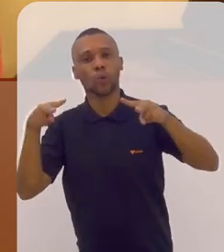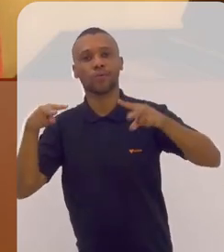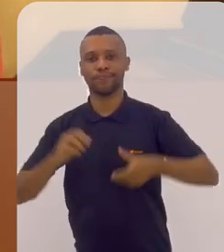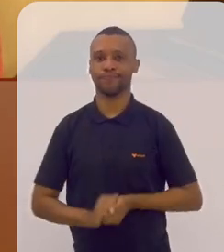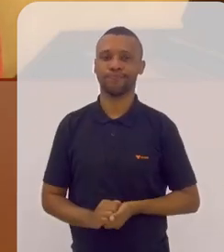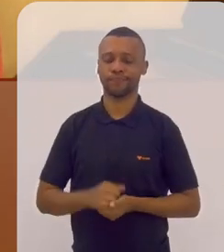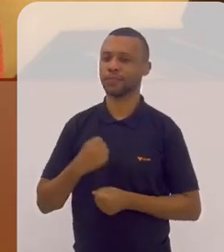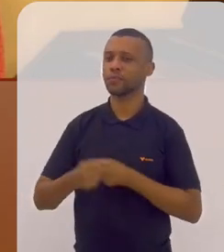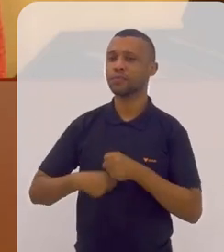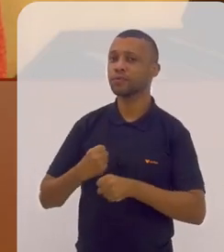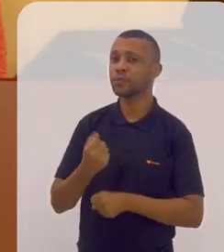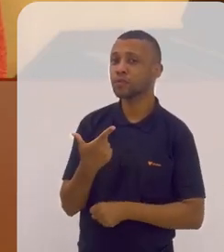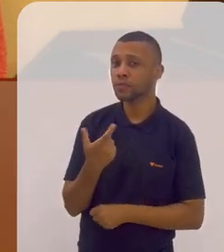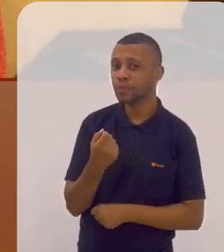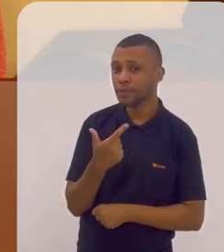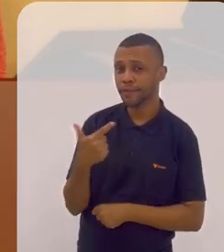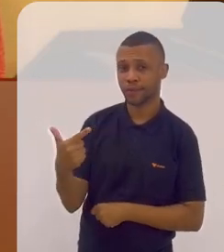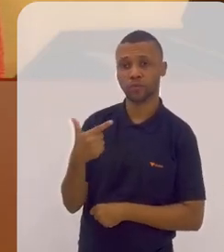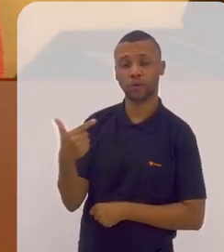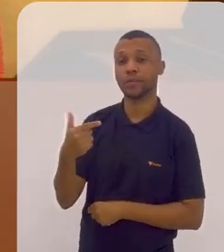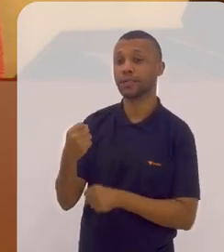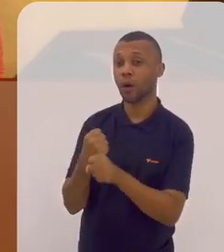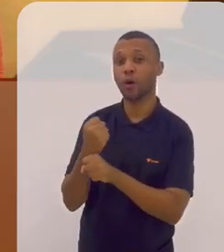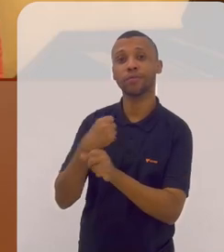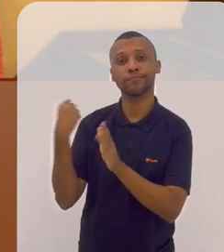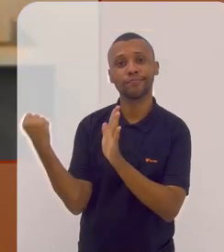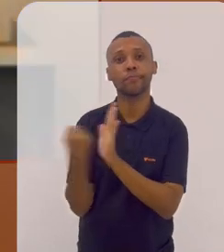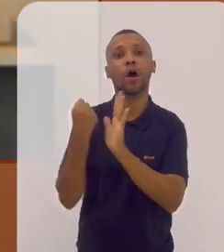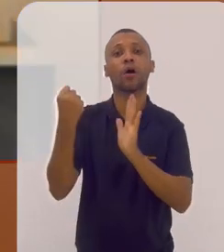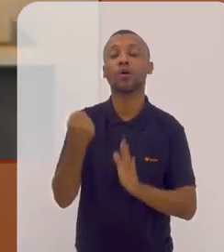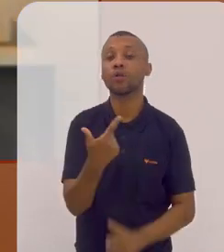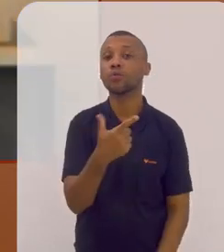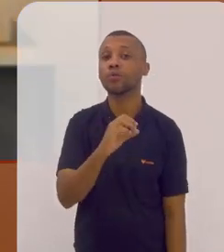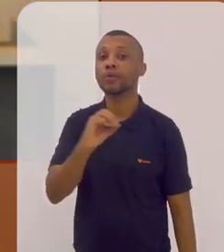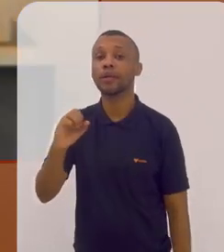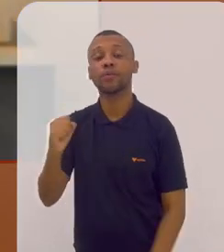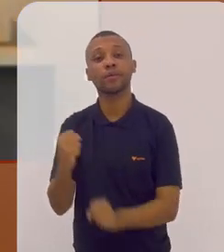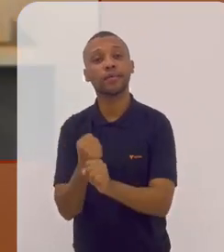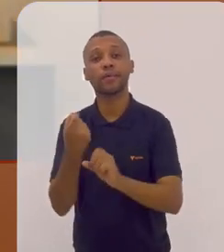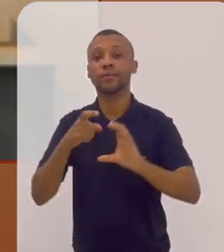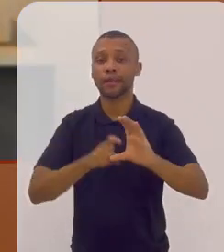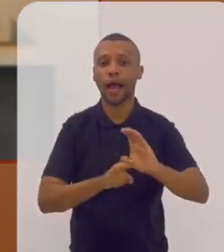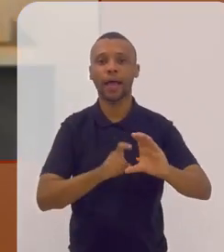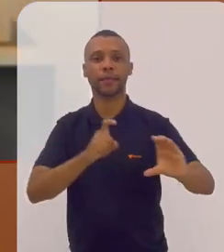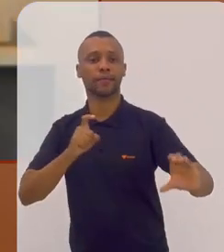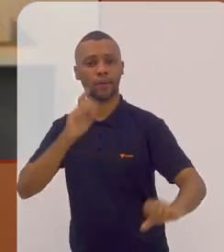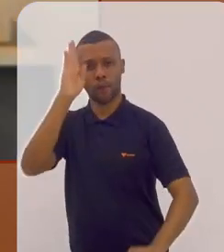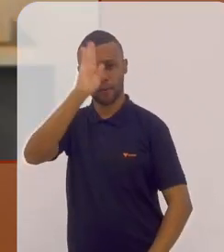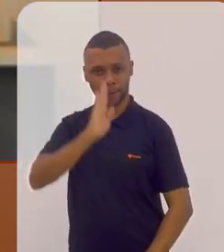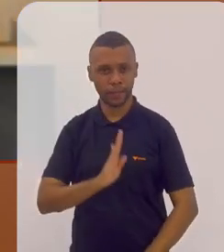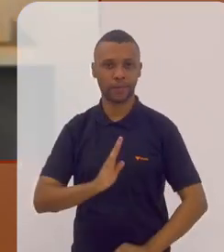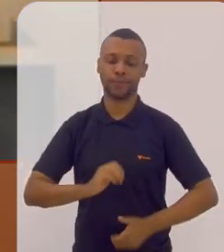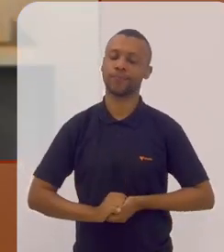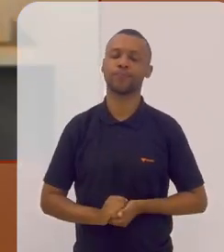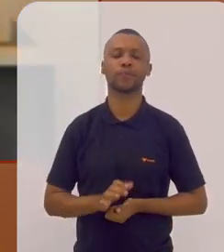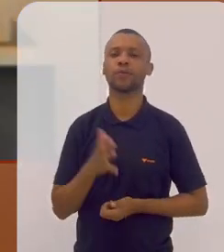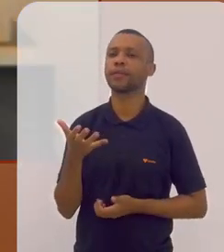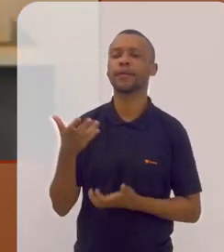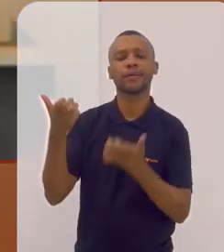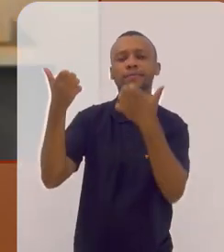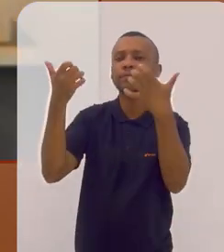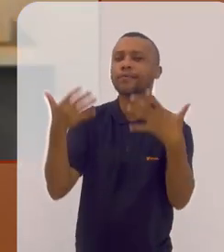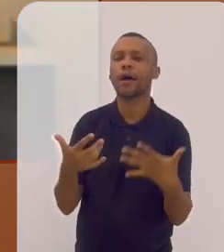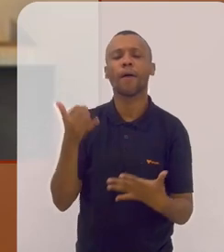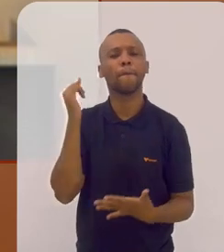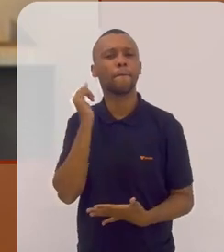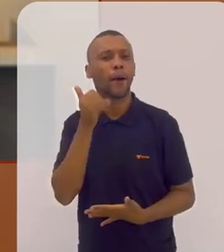E 2022 é o ano em que se comemora o bicentenário da independência do Brasil. E